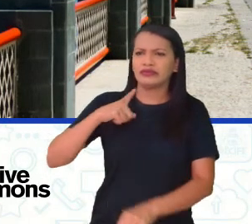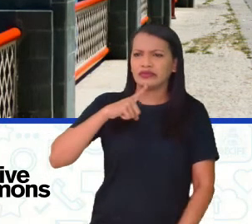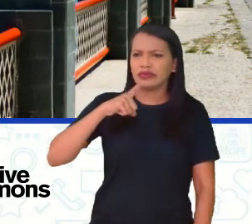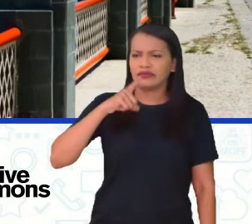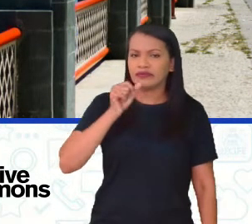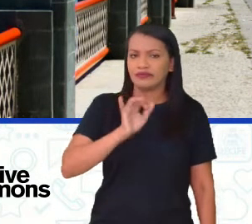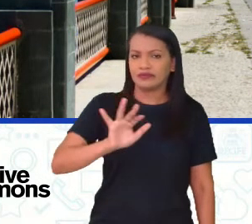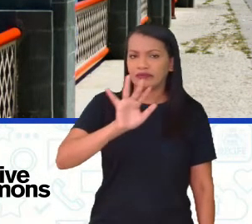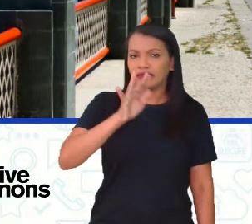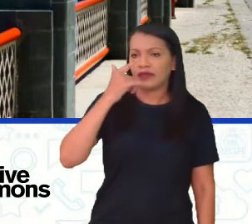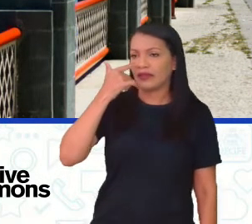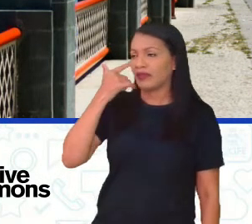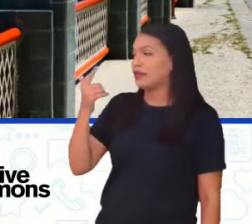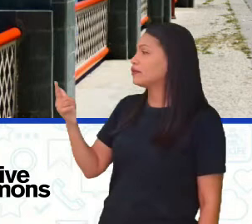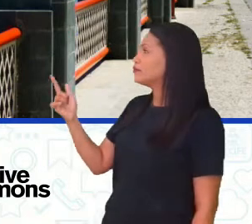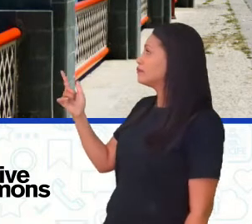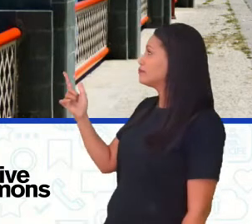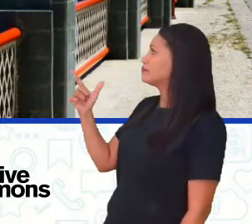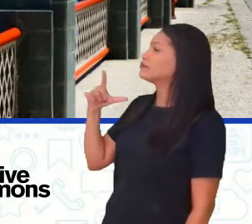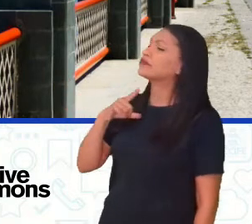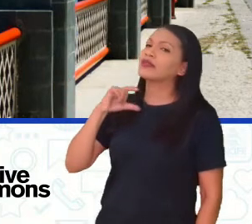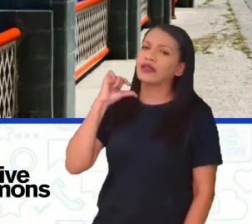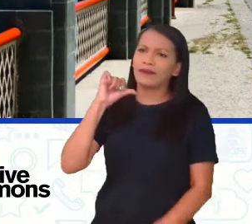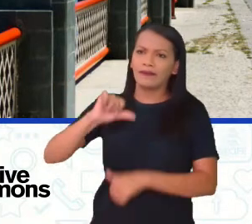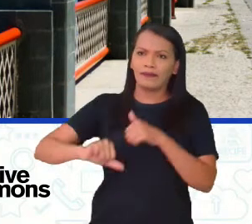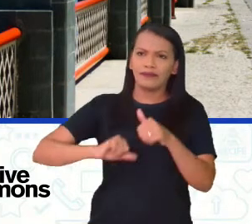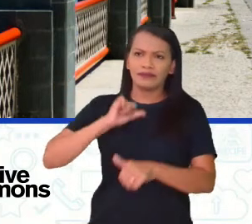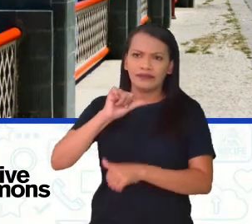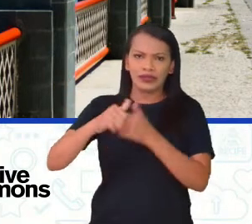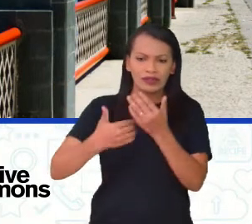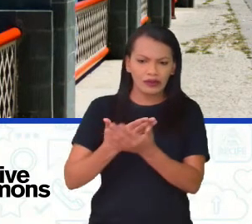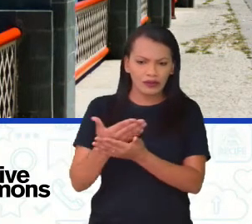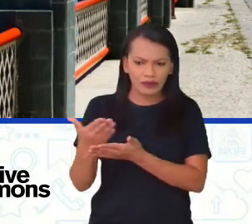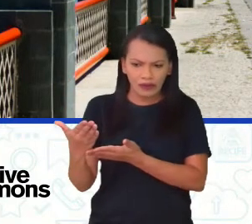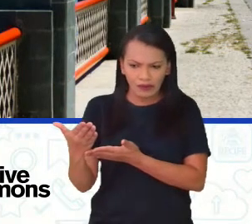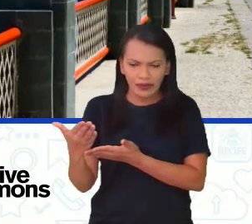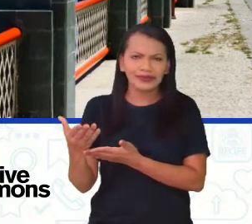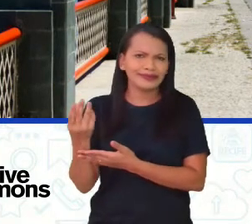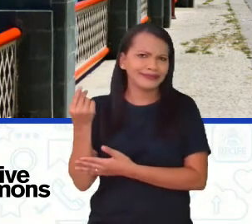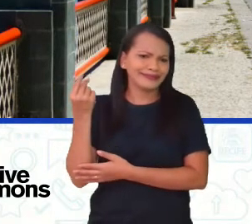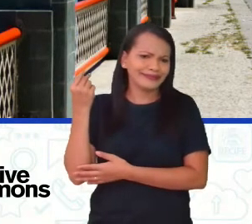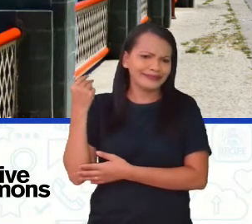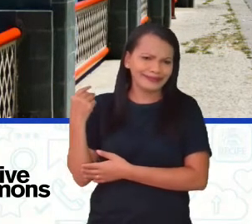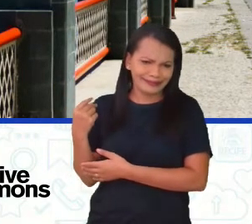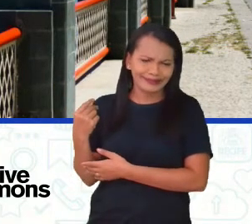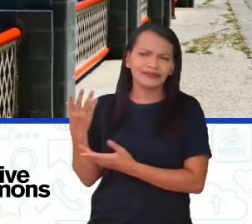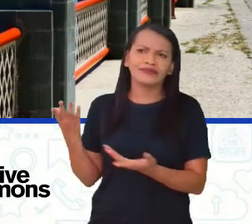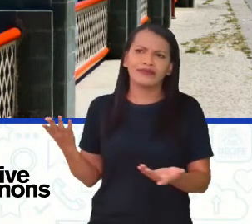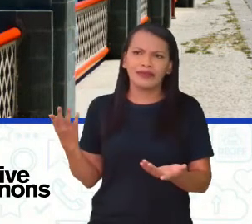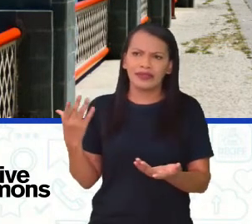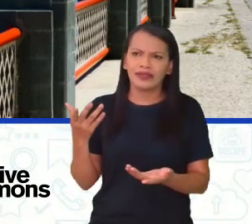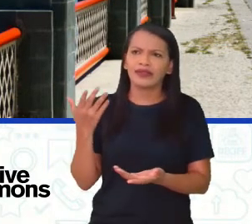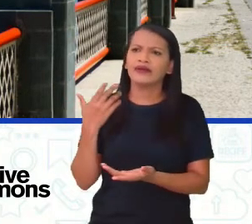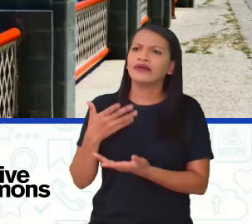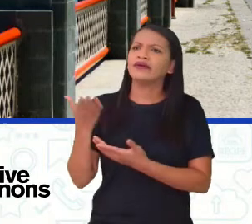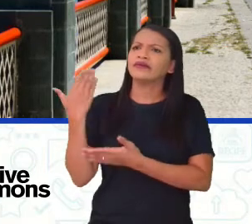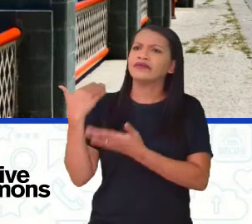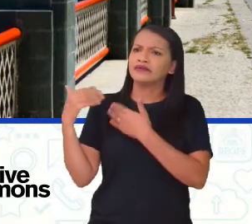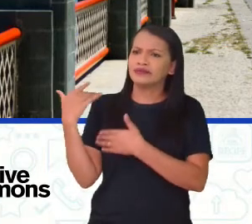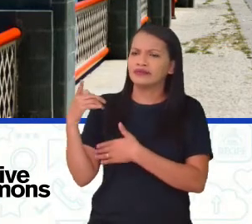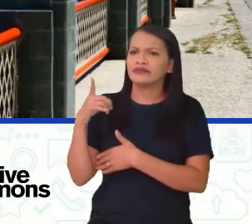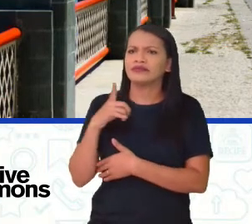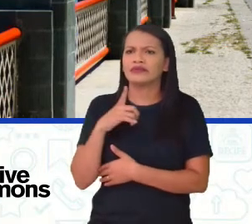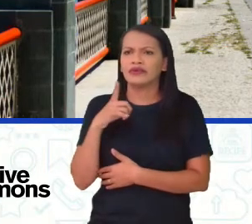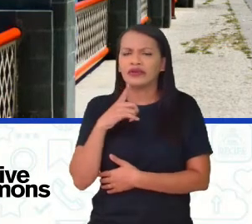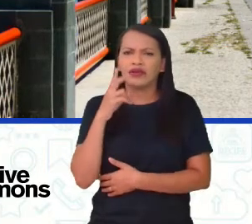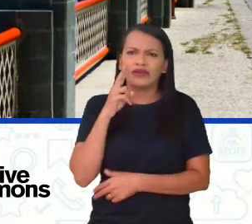vê que é um ambiente bastante alterado, claro que lá, quando começou, o negócio era bem mais arcaico, não deixou de ser, você vê essa imagem, né, professora Vanessa?